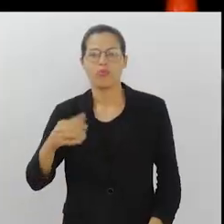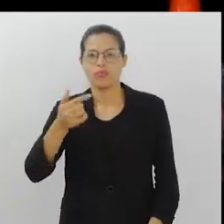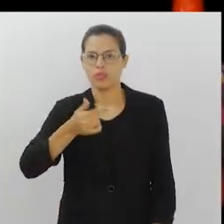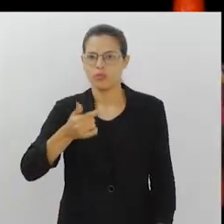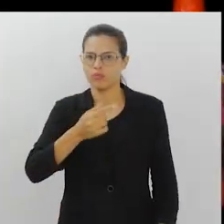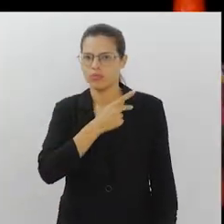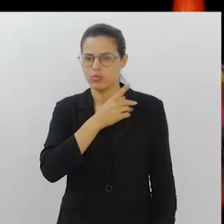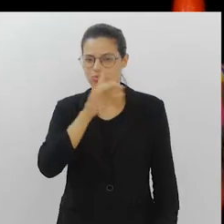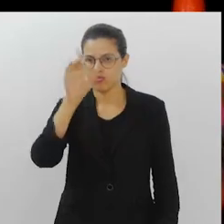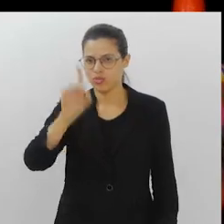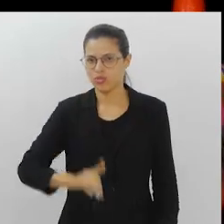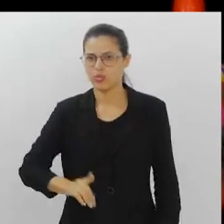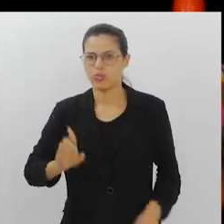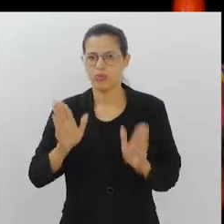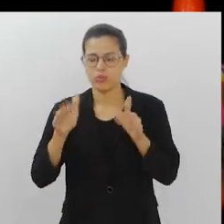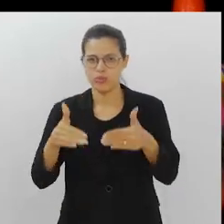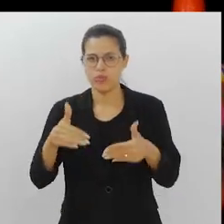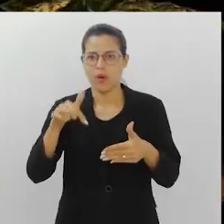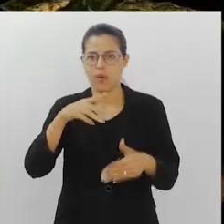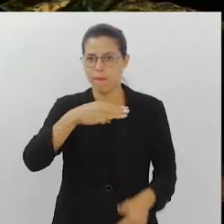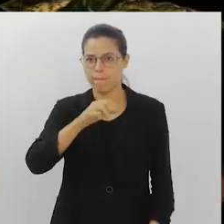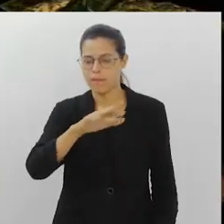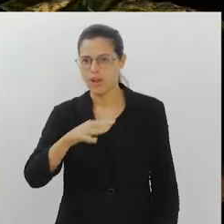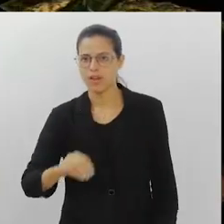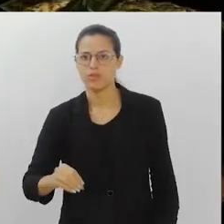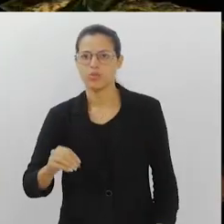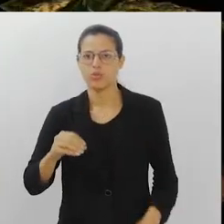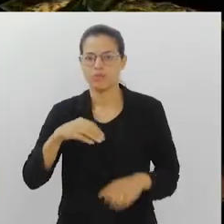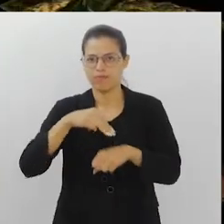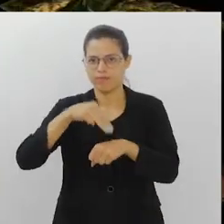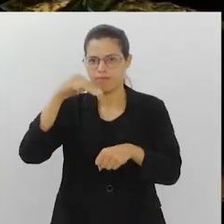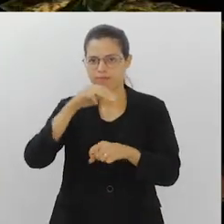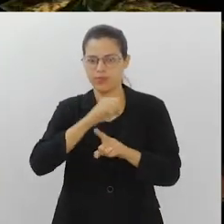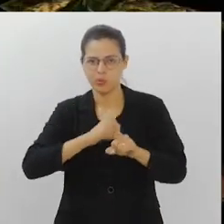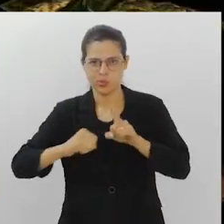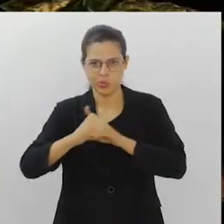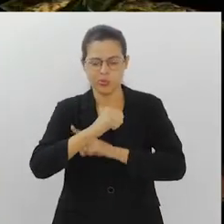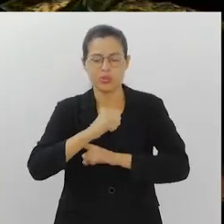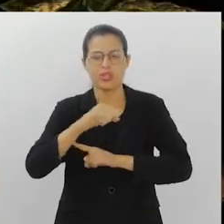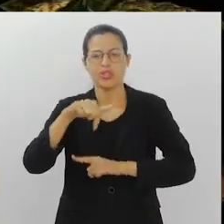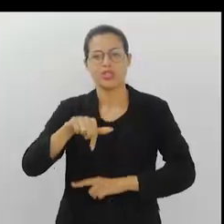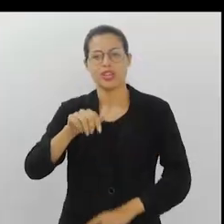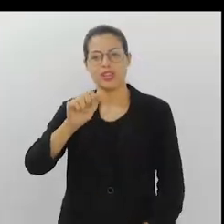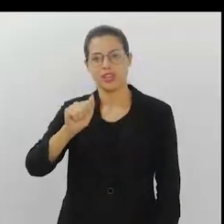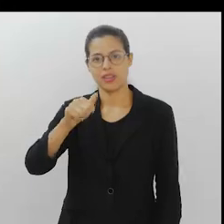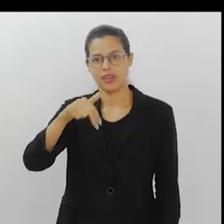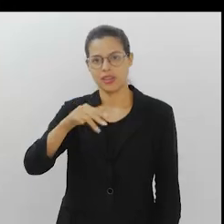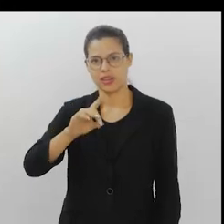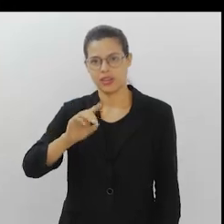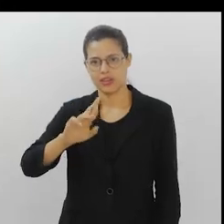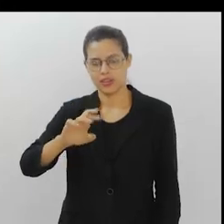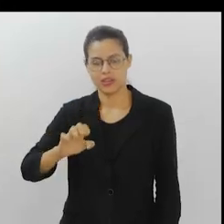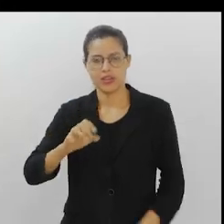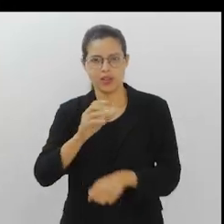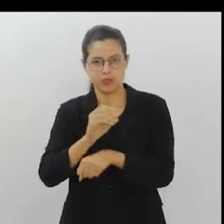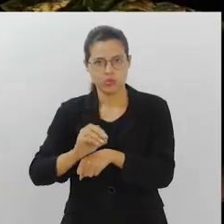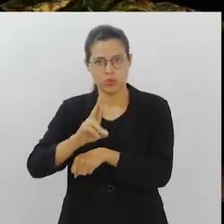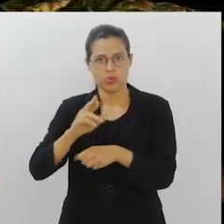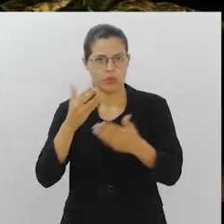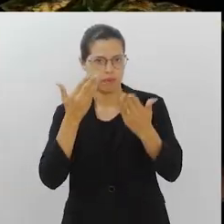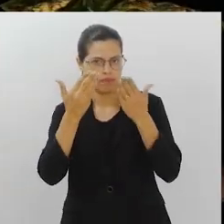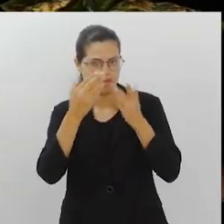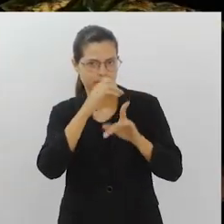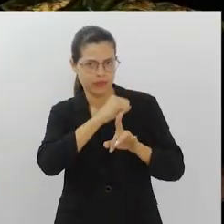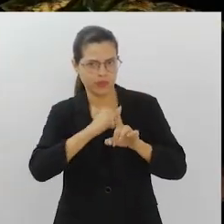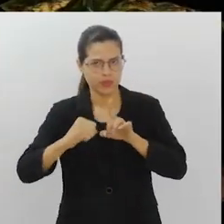Márcio Ferreira, mestre em Sociologia Política pela Universidade Cândido Mendes e André Faião, doutor em